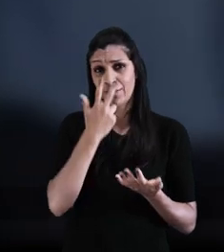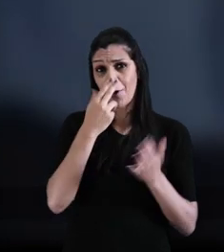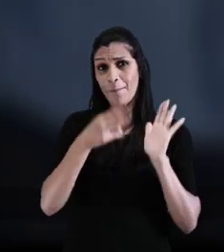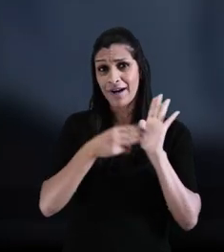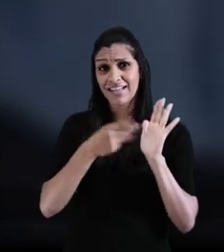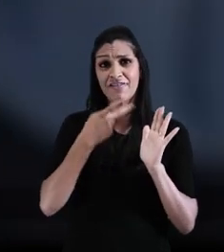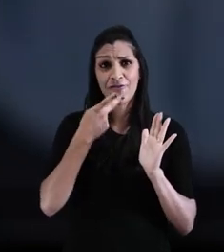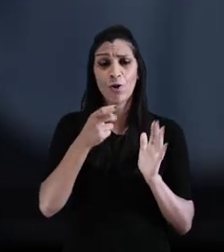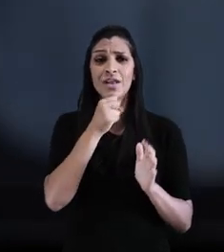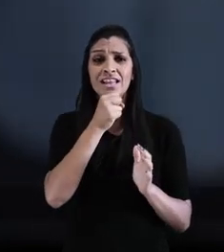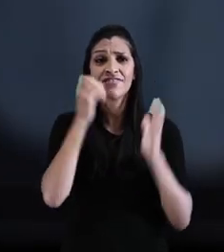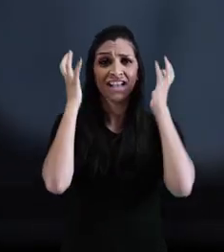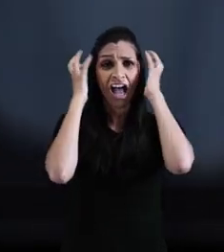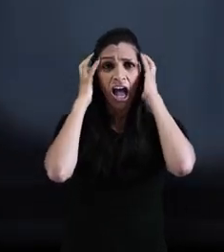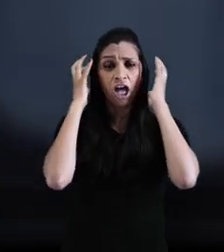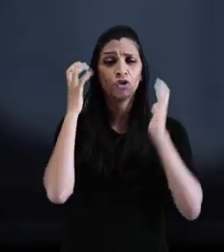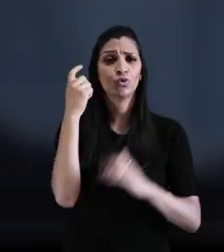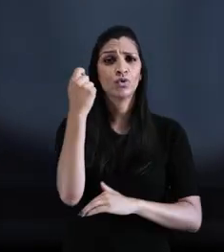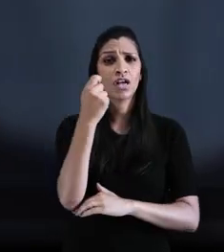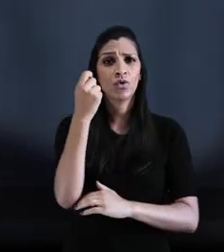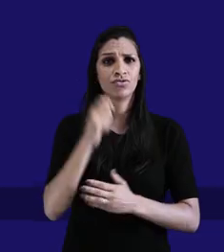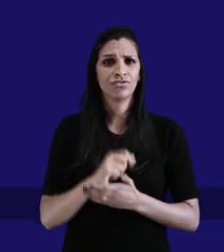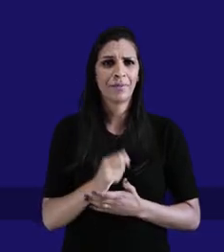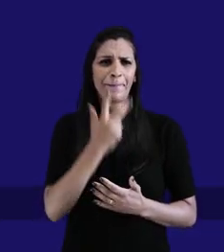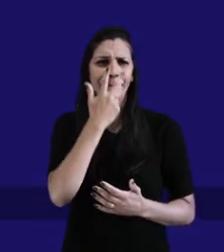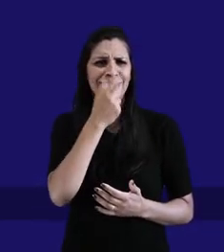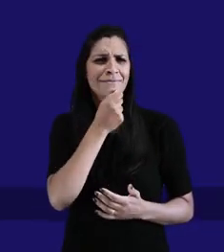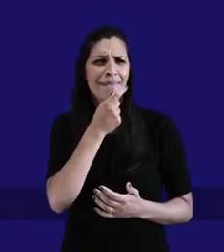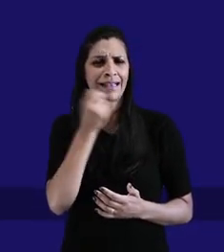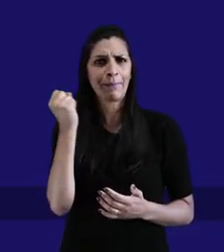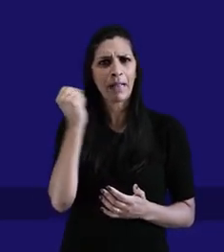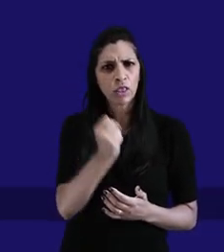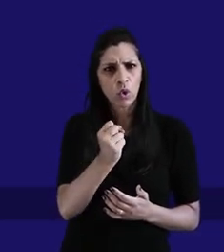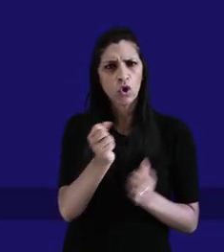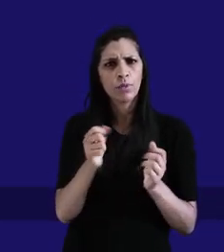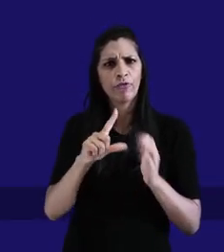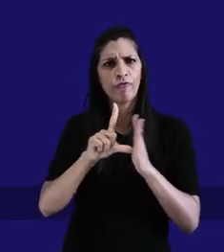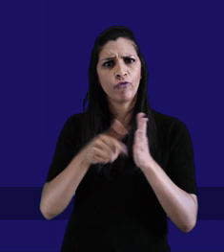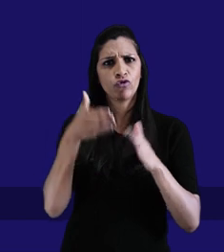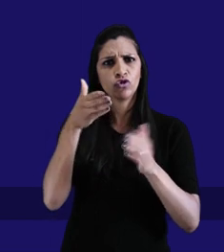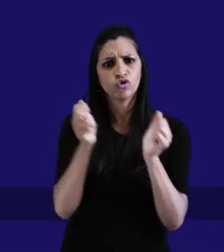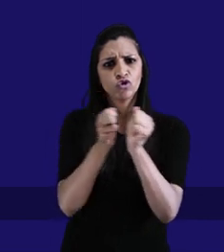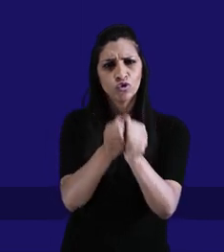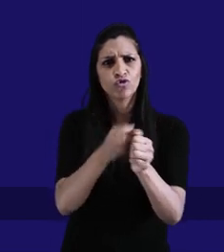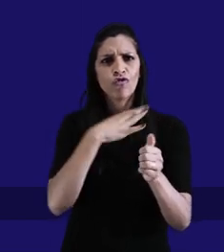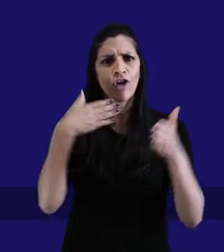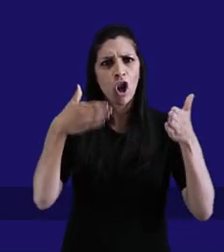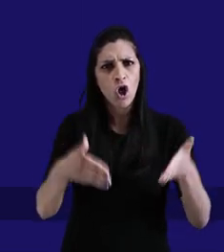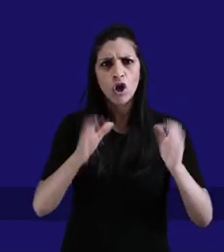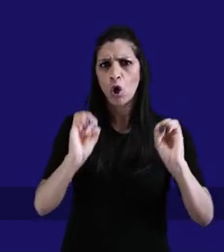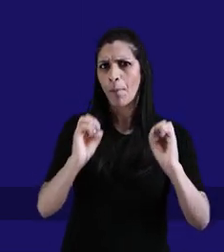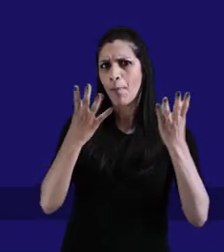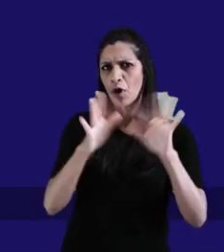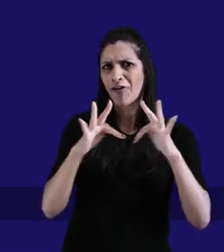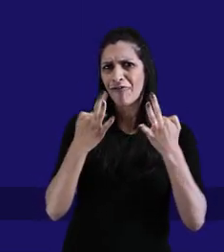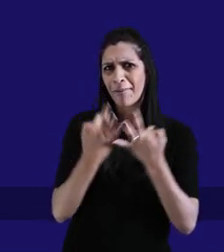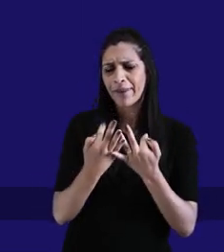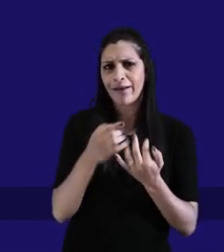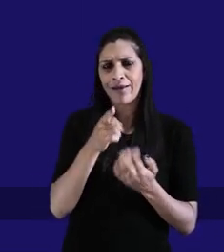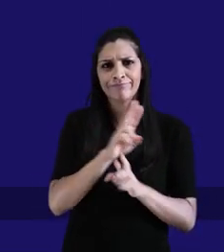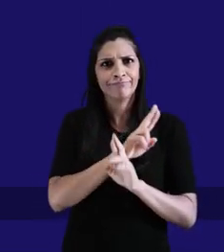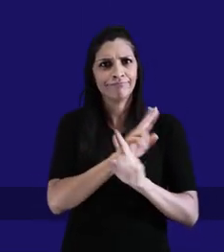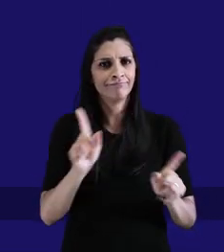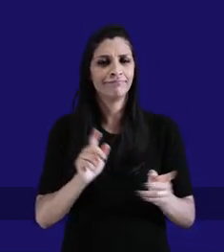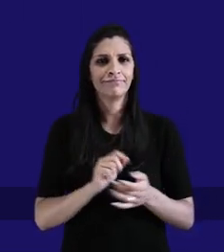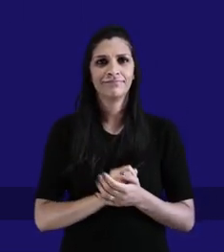É como disse Marquesã em entrevista à Rádio Gaúcha. Matou, foi no velório, comemorou com a família. É